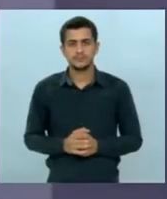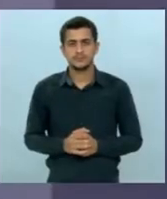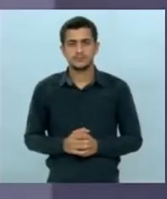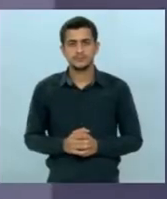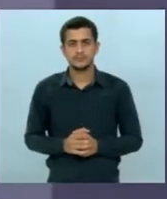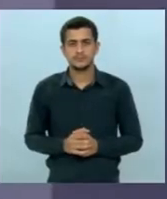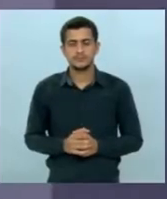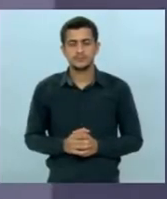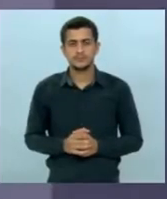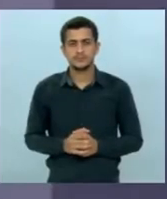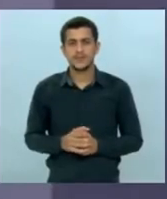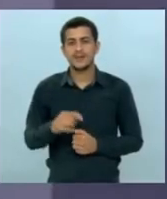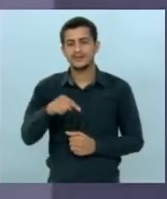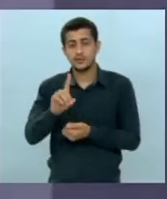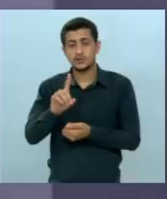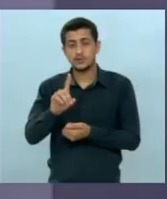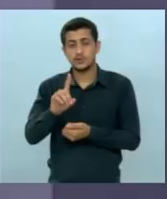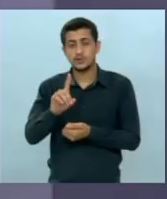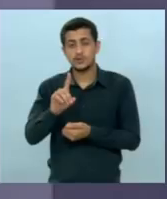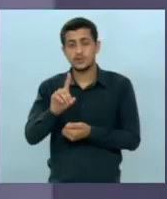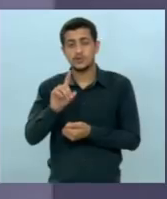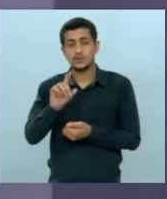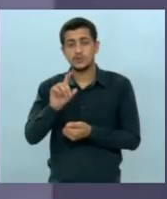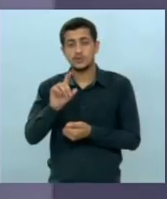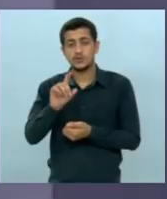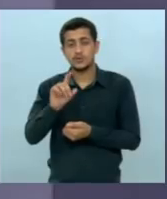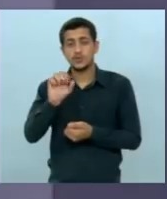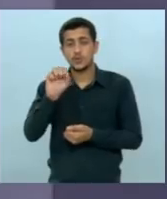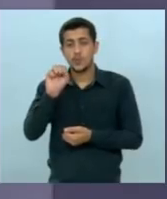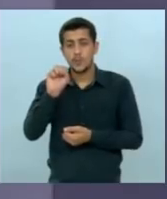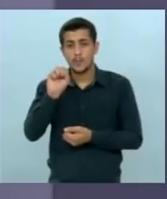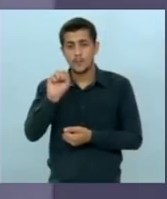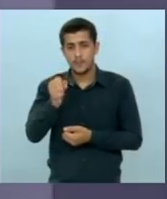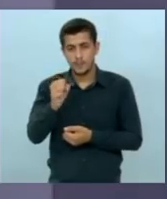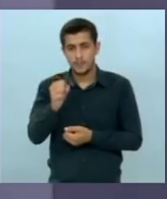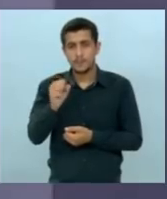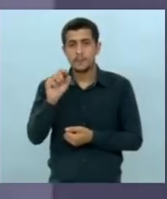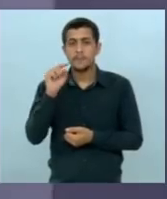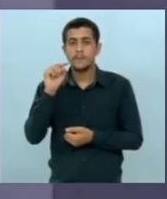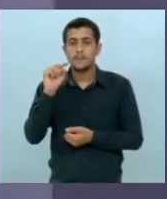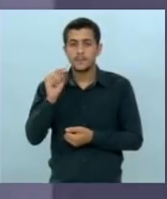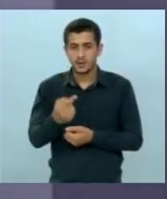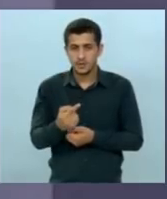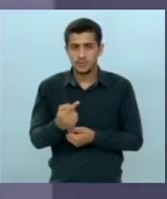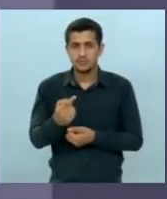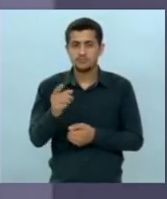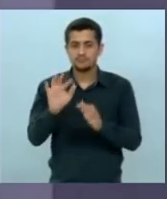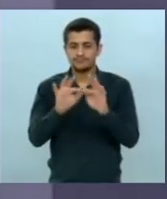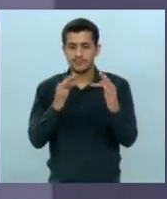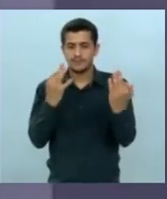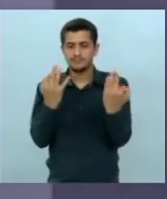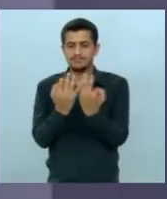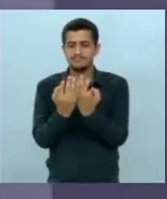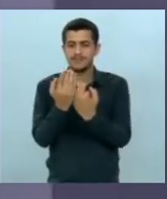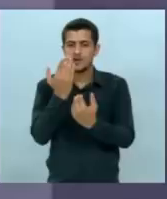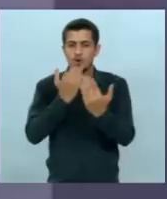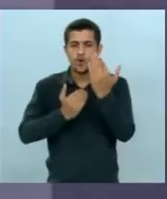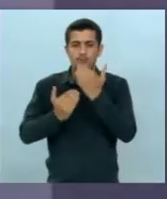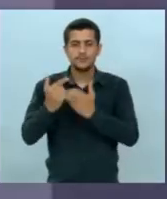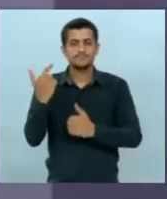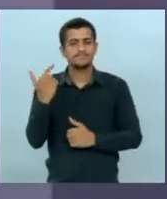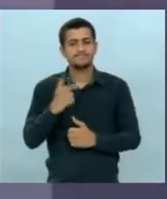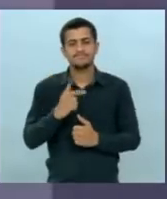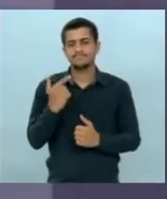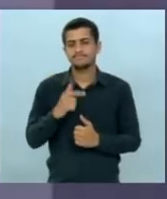no estado 118 mil quer dizer 118 mil famílias estão passando fome no estado de Mato Grosso do Sul nós temos